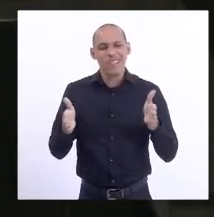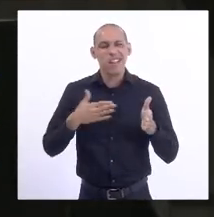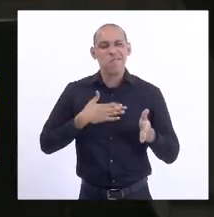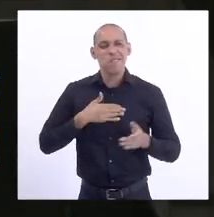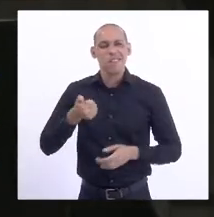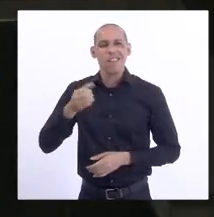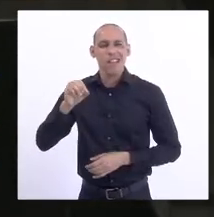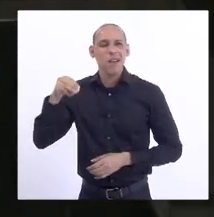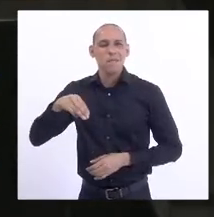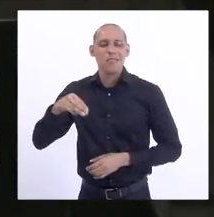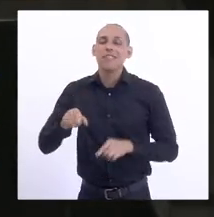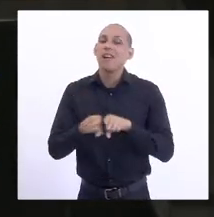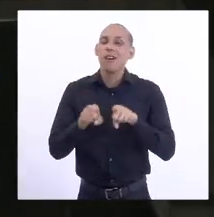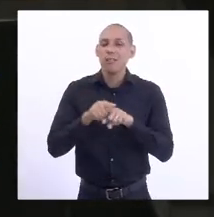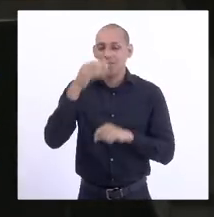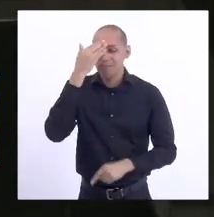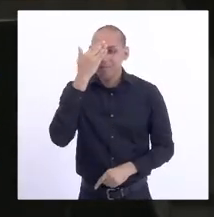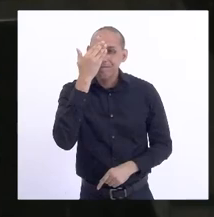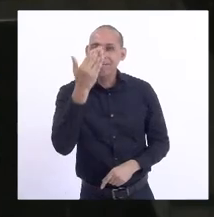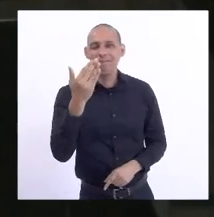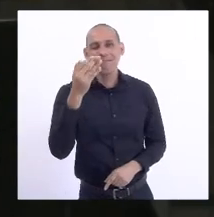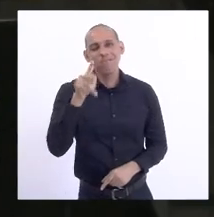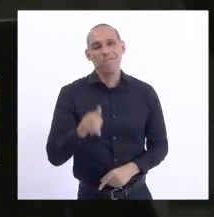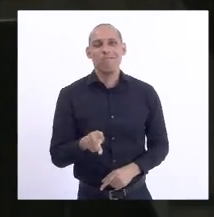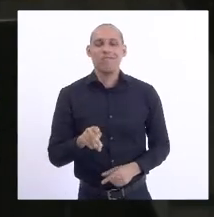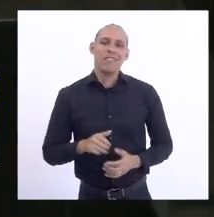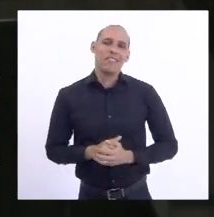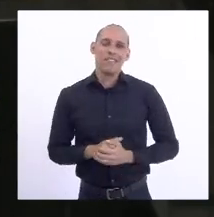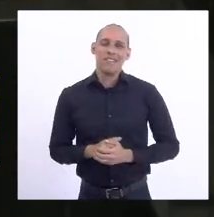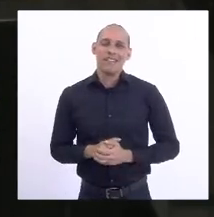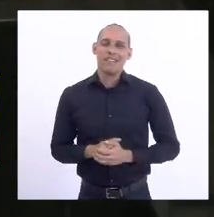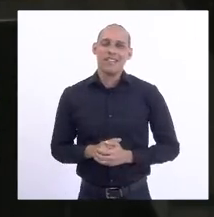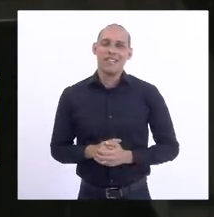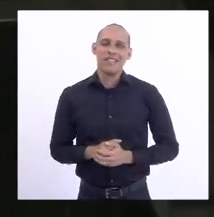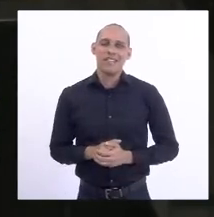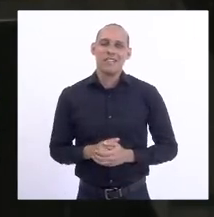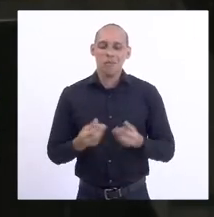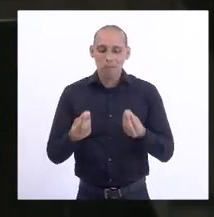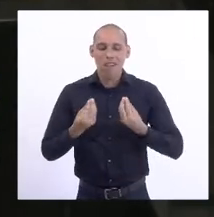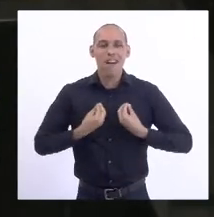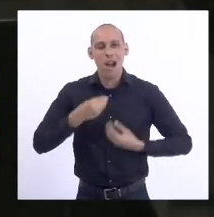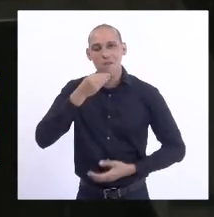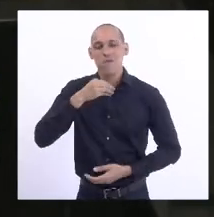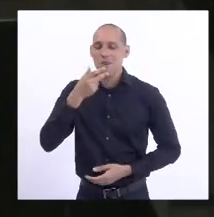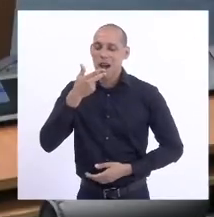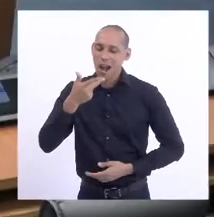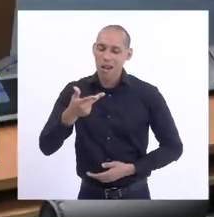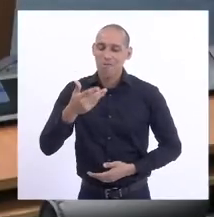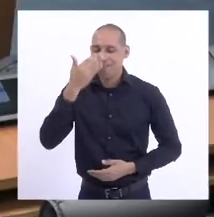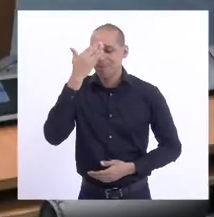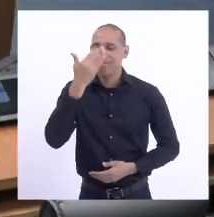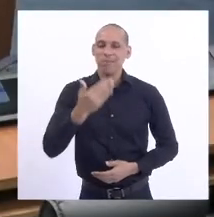e agradecer à Vossa Excelência ter me oportunizado a palavra. Muito obrigado.